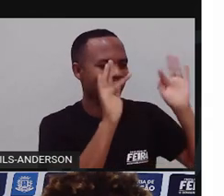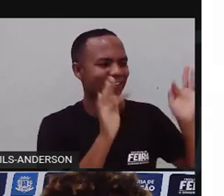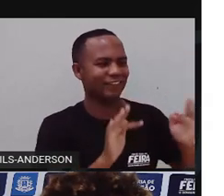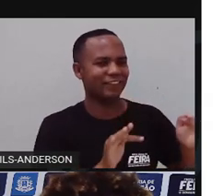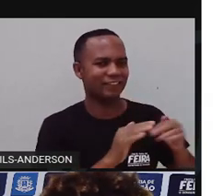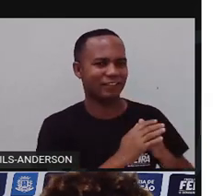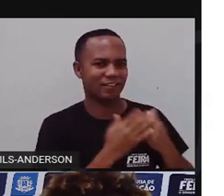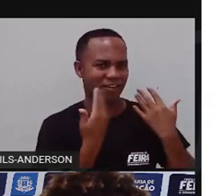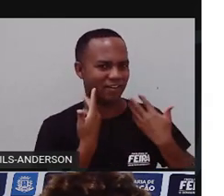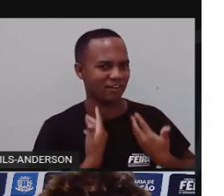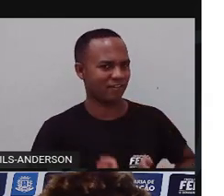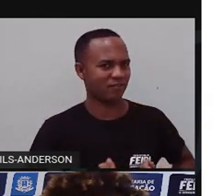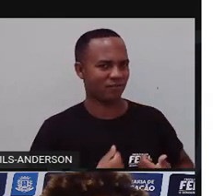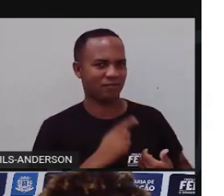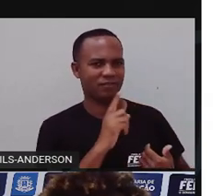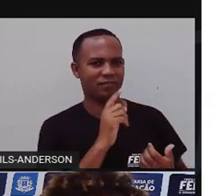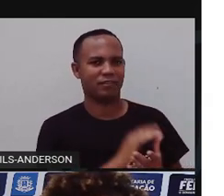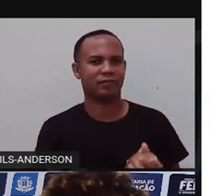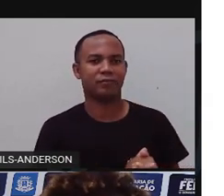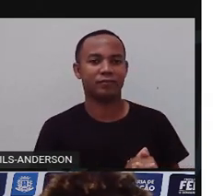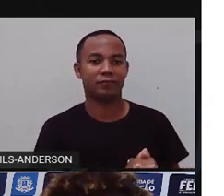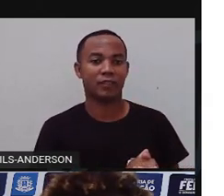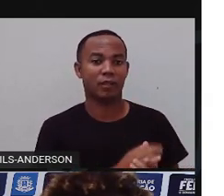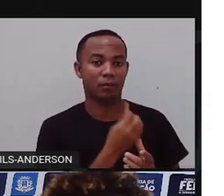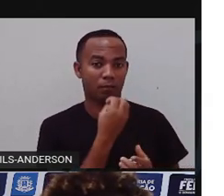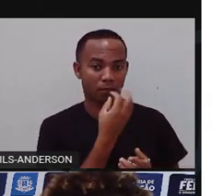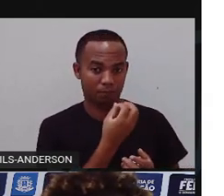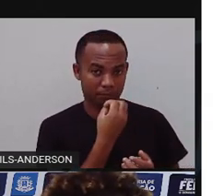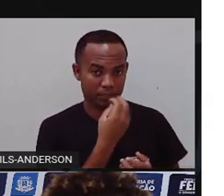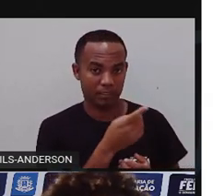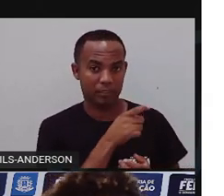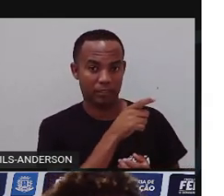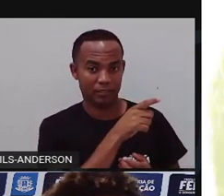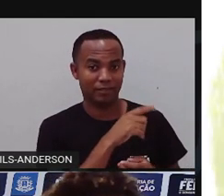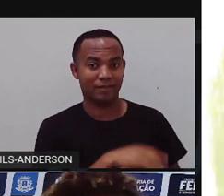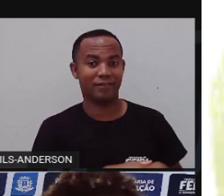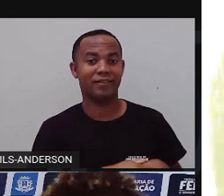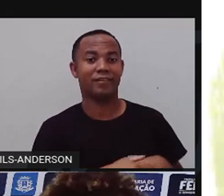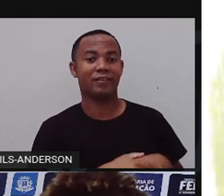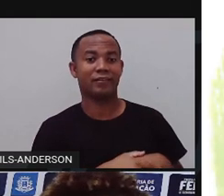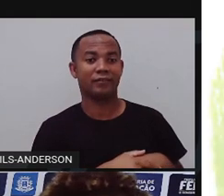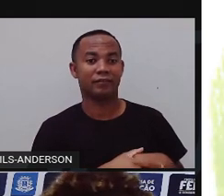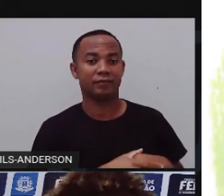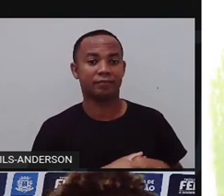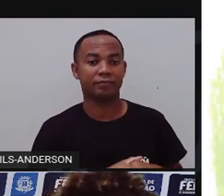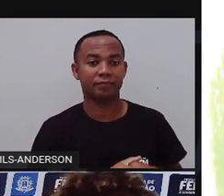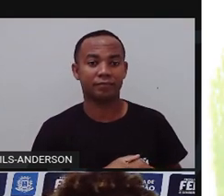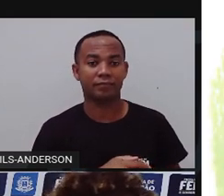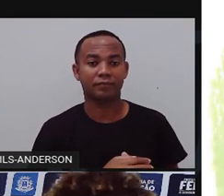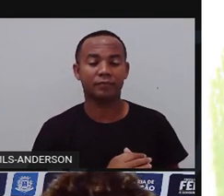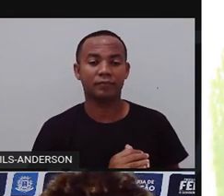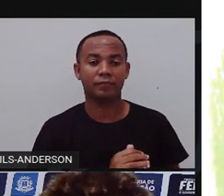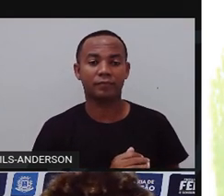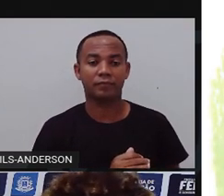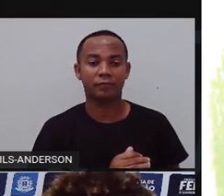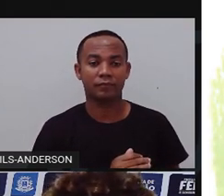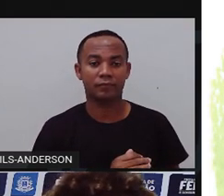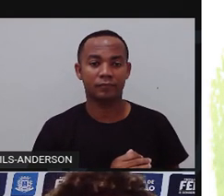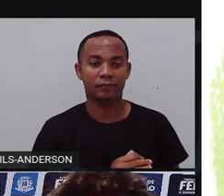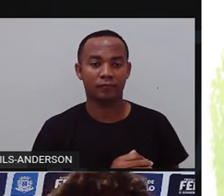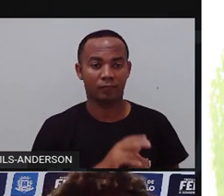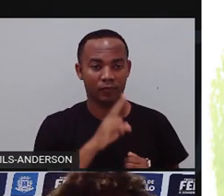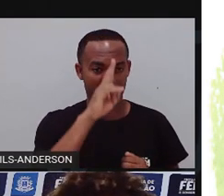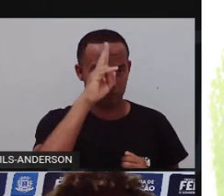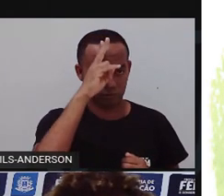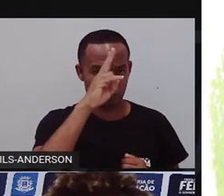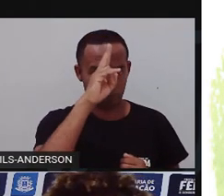se cansaram de dizer Muito bem, Sujismundo! Bom, essa historinha que a Pró acabou de ler,